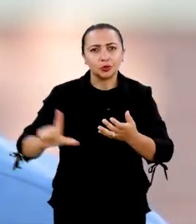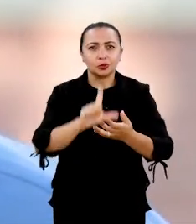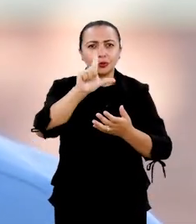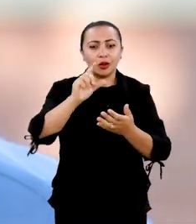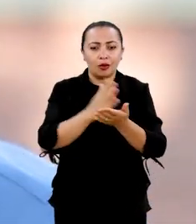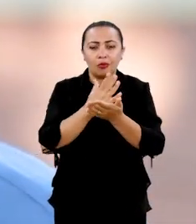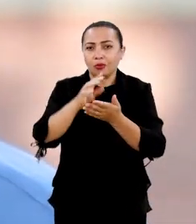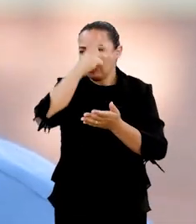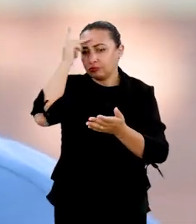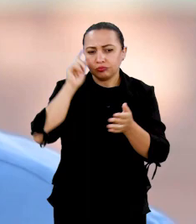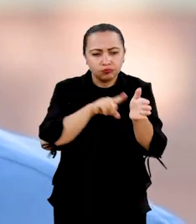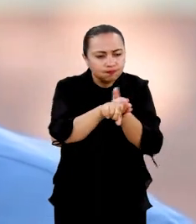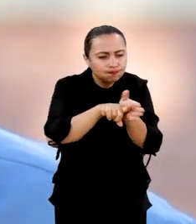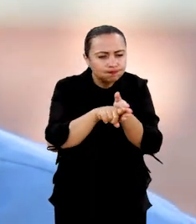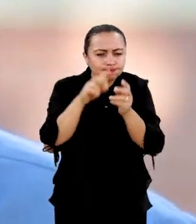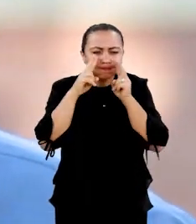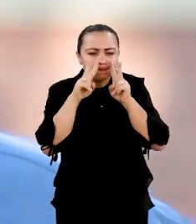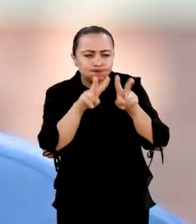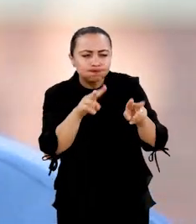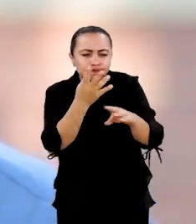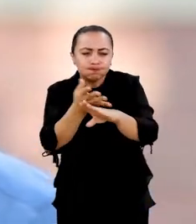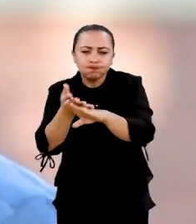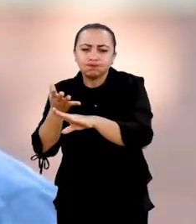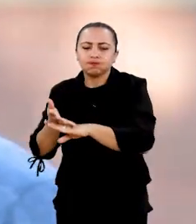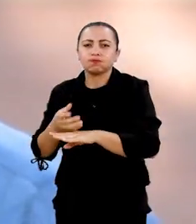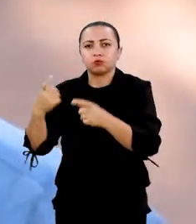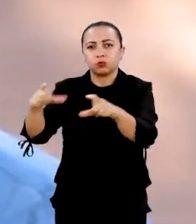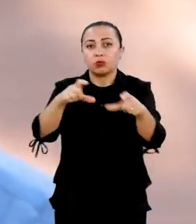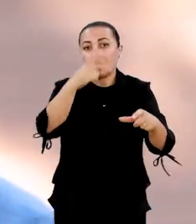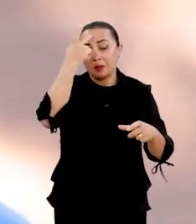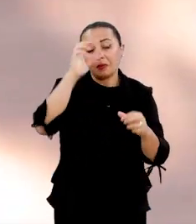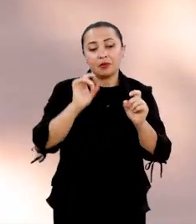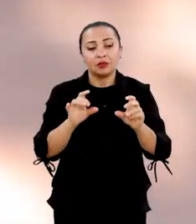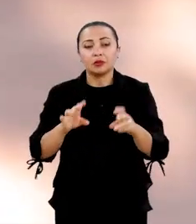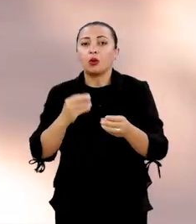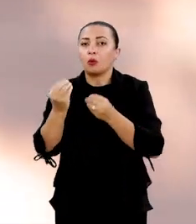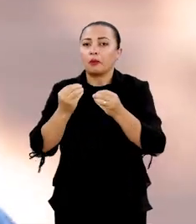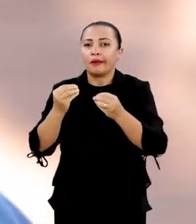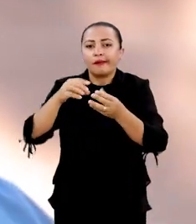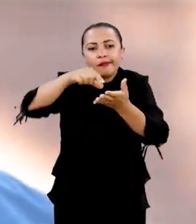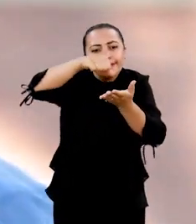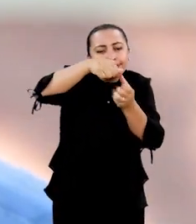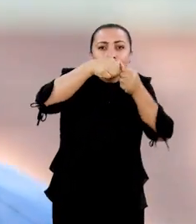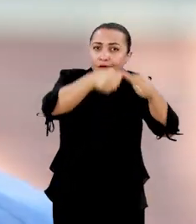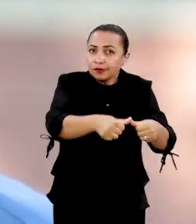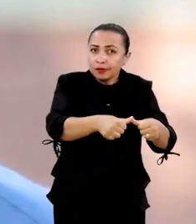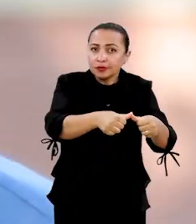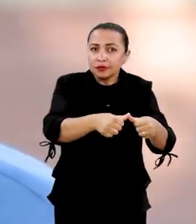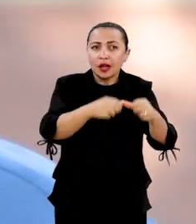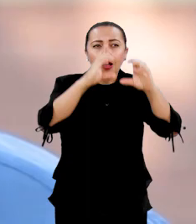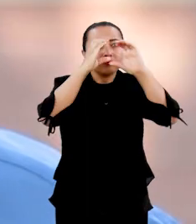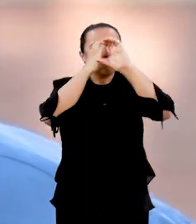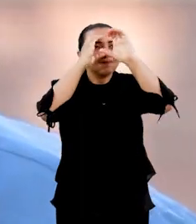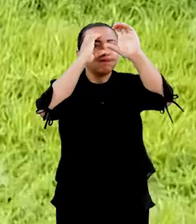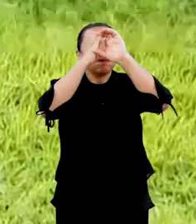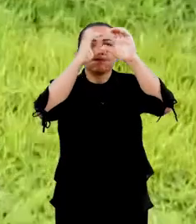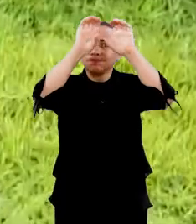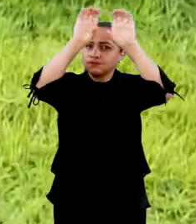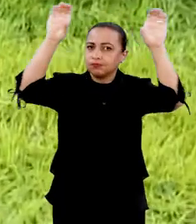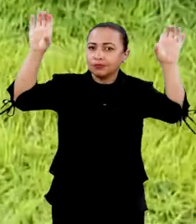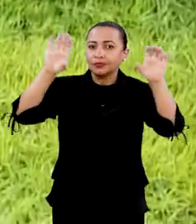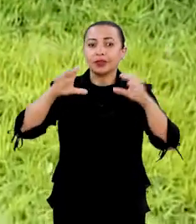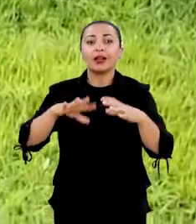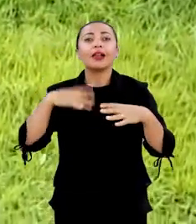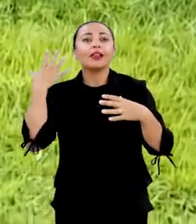São Luís, alguns pesquisadores, sondaram o local para ver a possibilidade de instalar um observatório espacial. Na